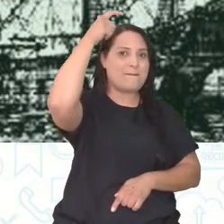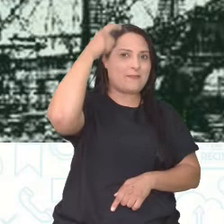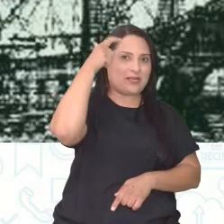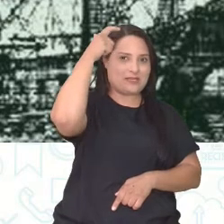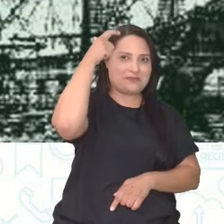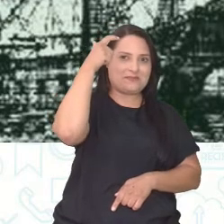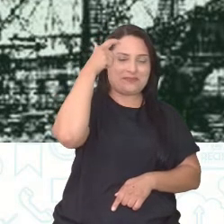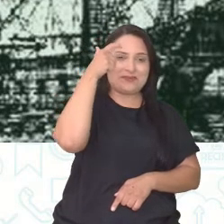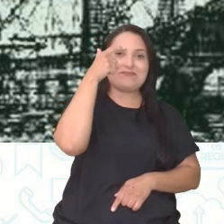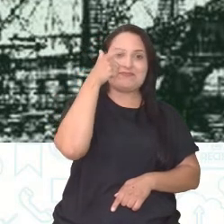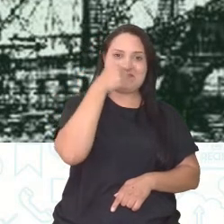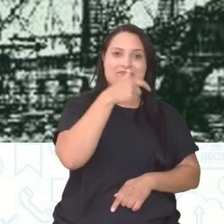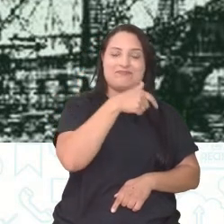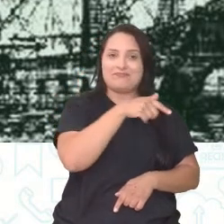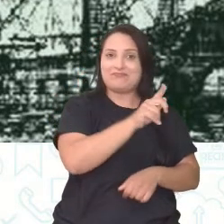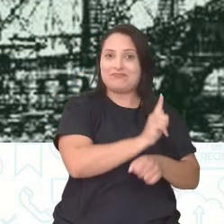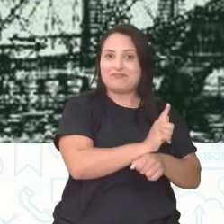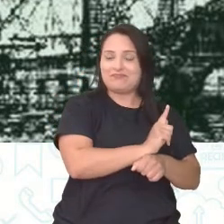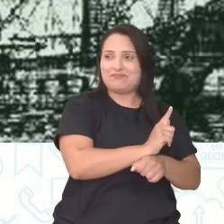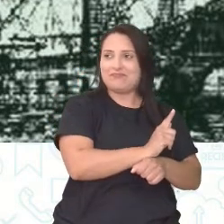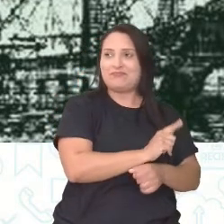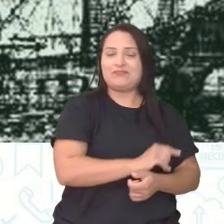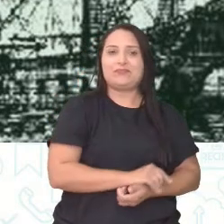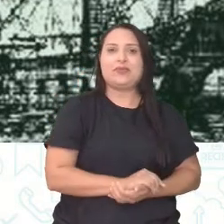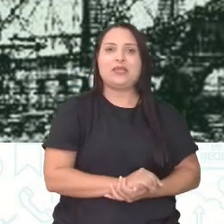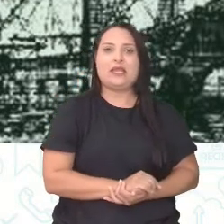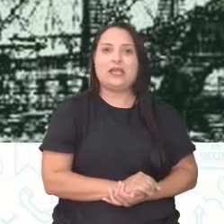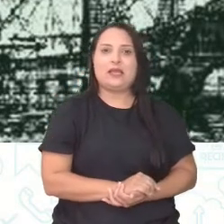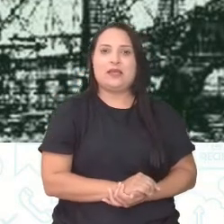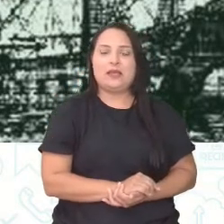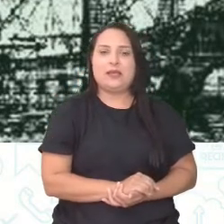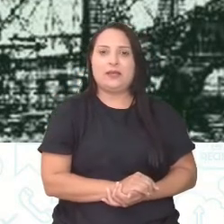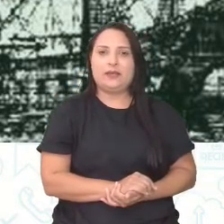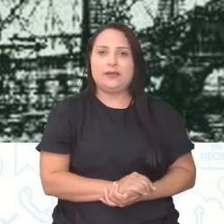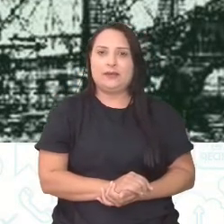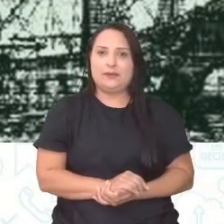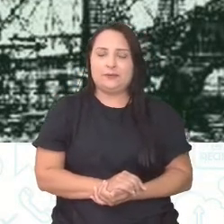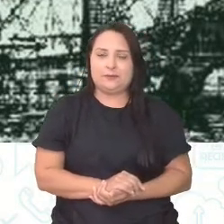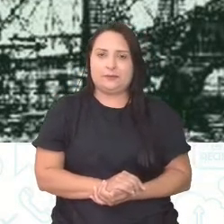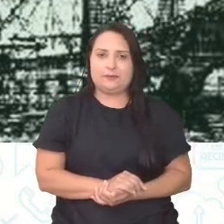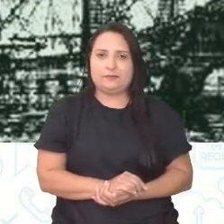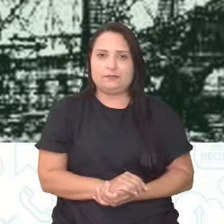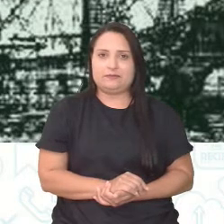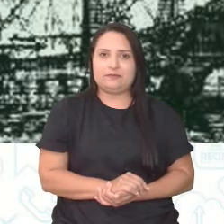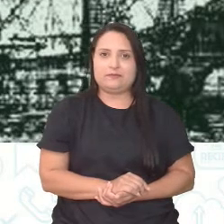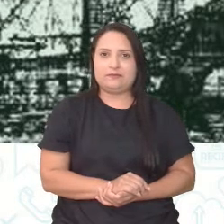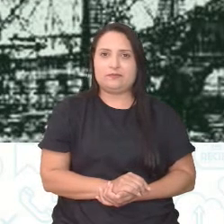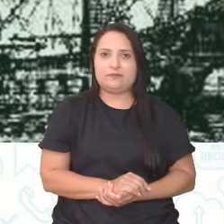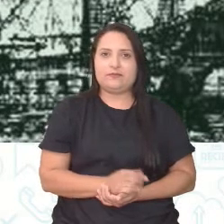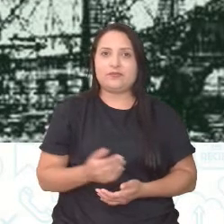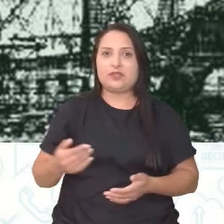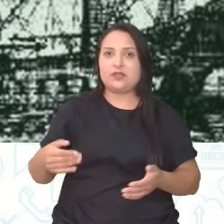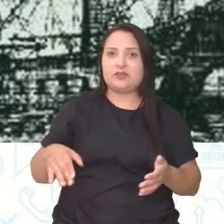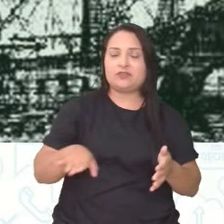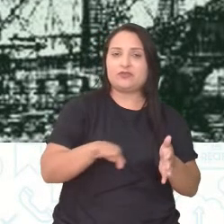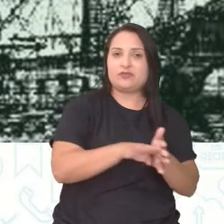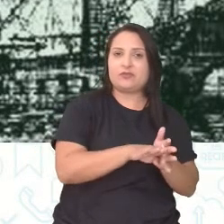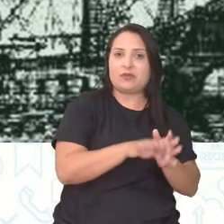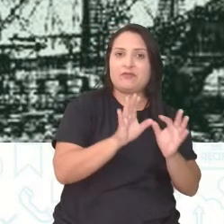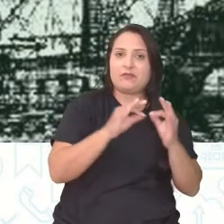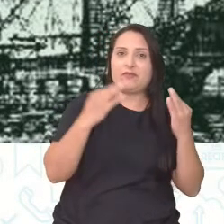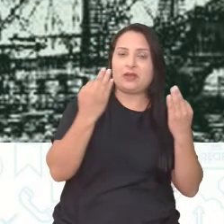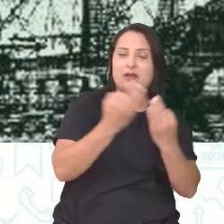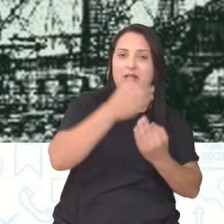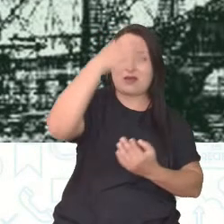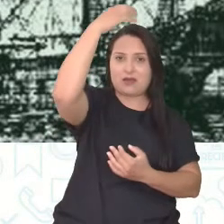mesmo jeito que ele chegou aqui, né? No período lá, da chegada da família real aqui como príncipe regente. Ele foi-se